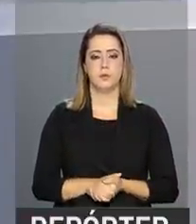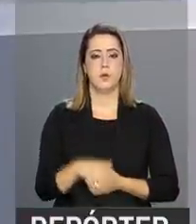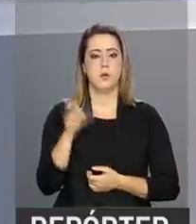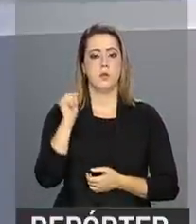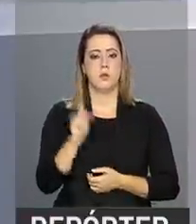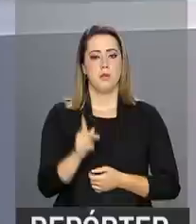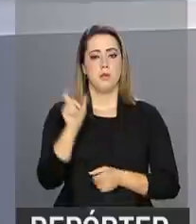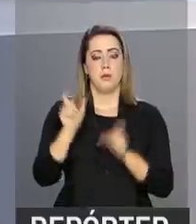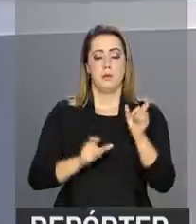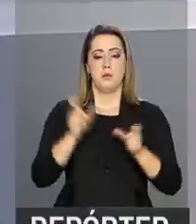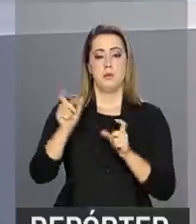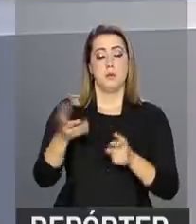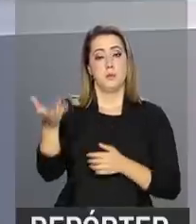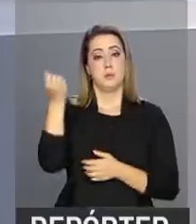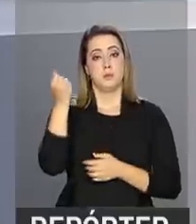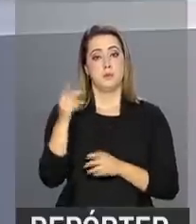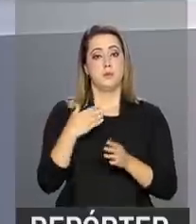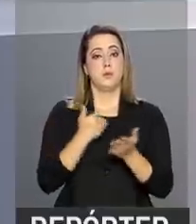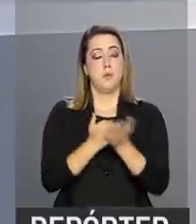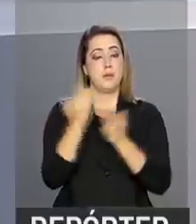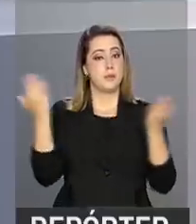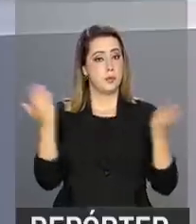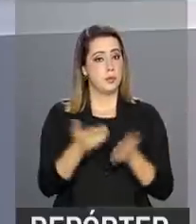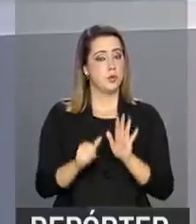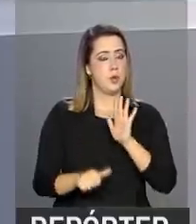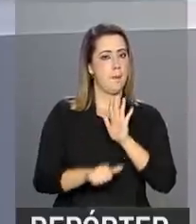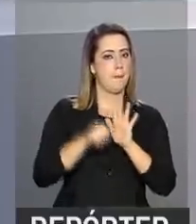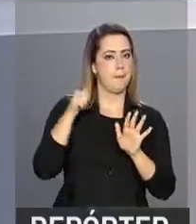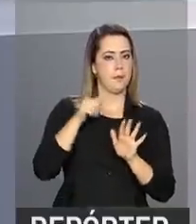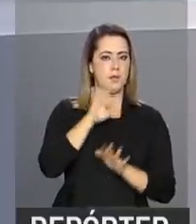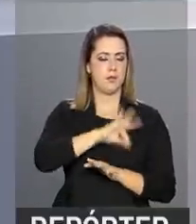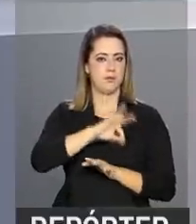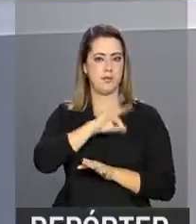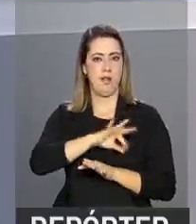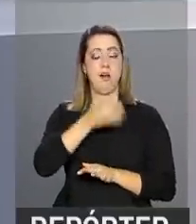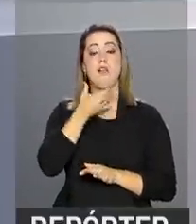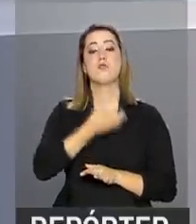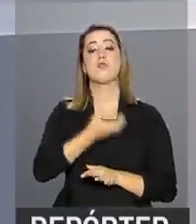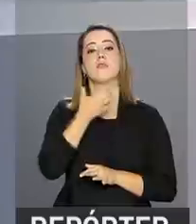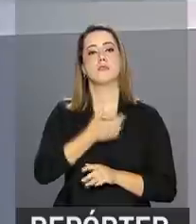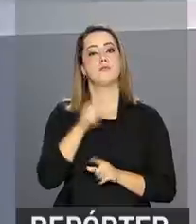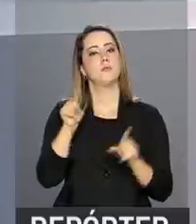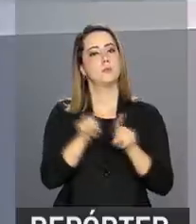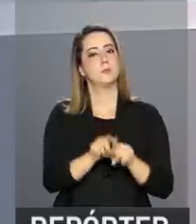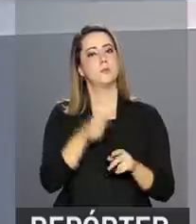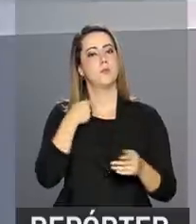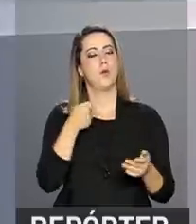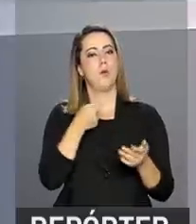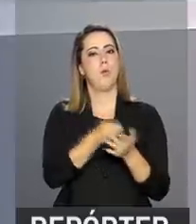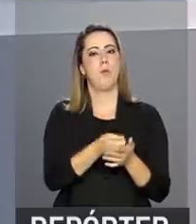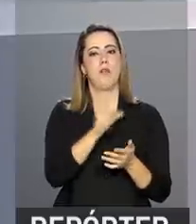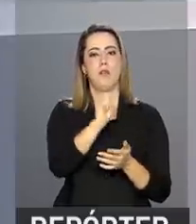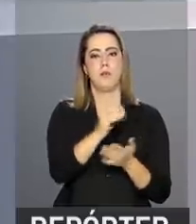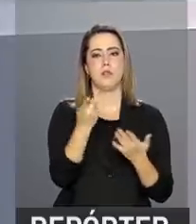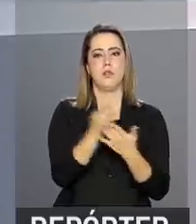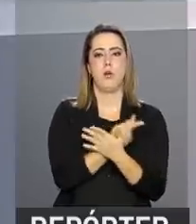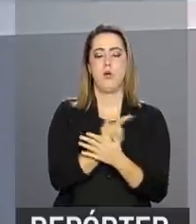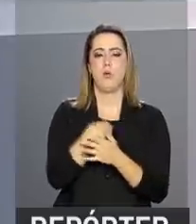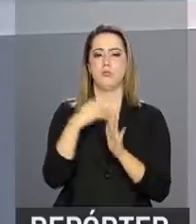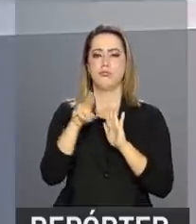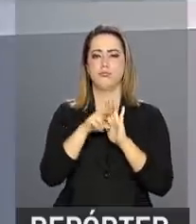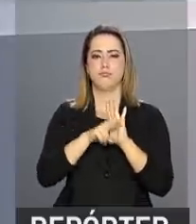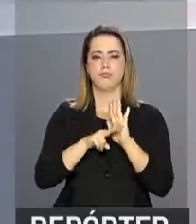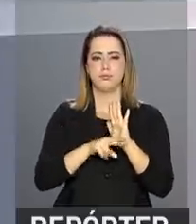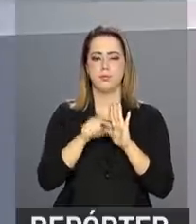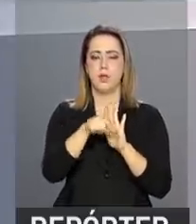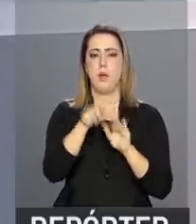Aposentados e pensionistas começam a receber hoje a primeira parcela do 13º. O depósito será feito de acordo com a folha